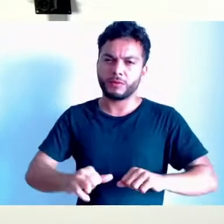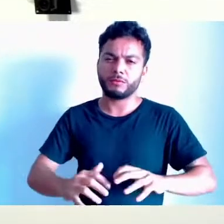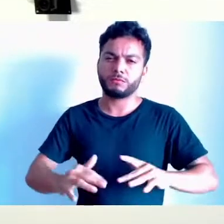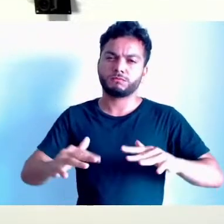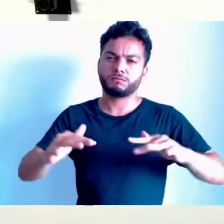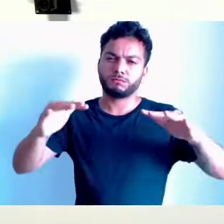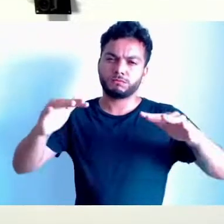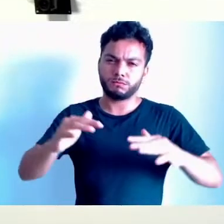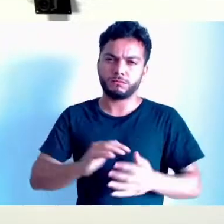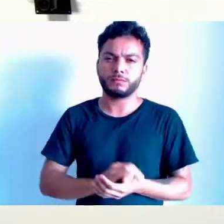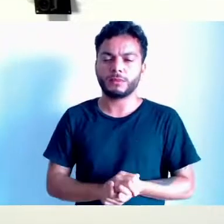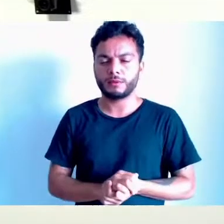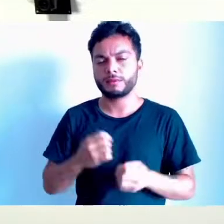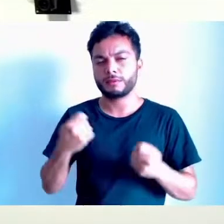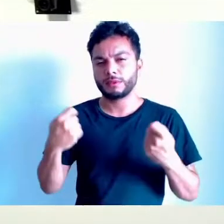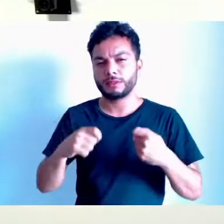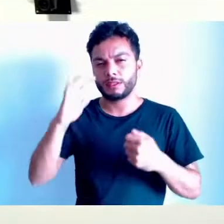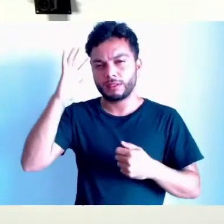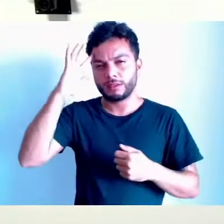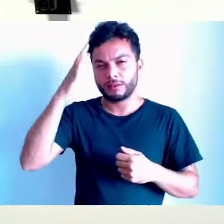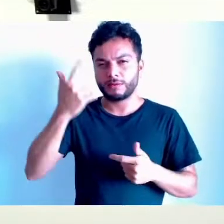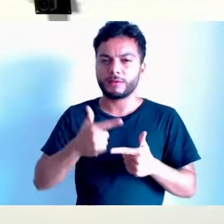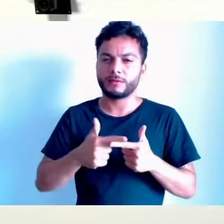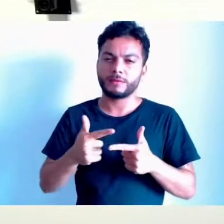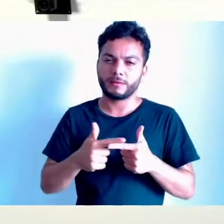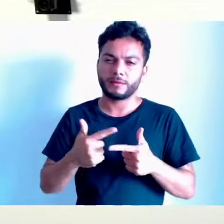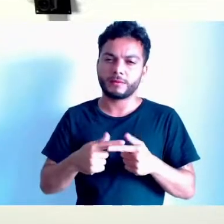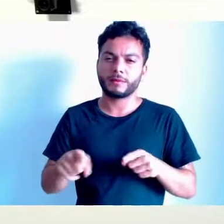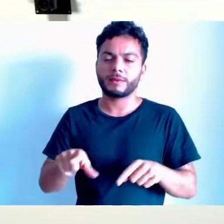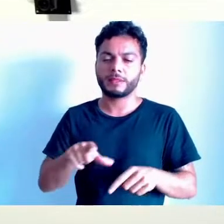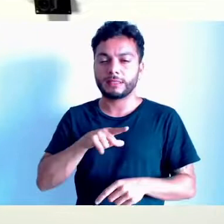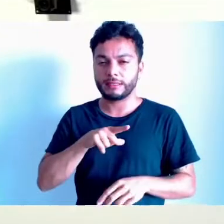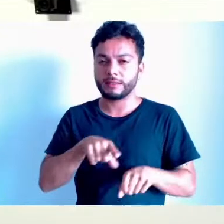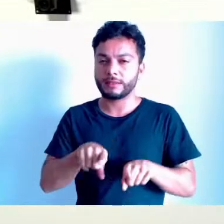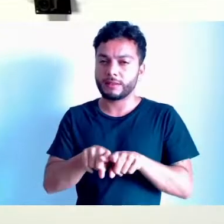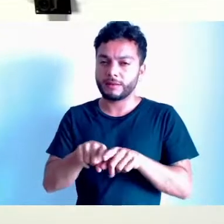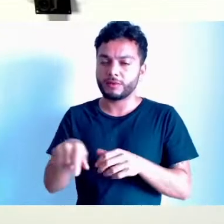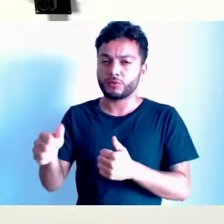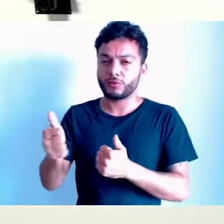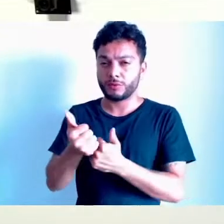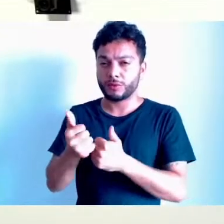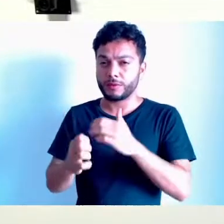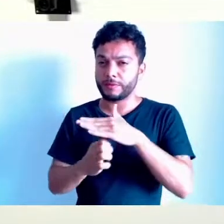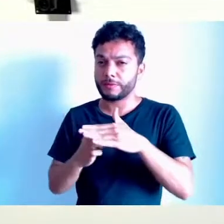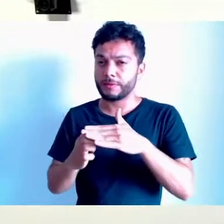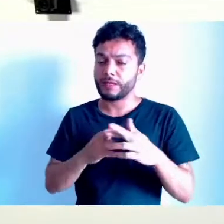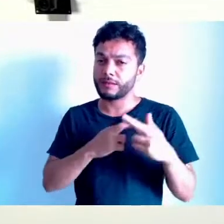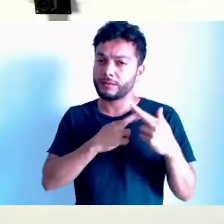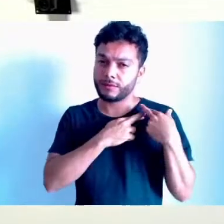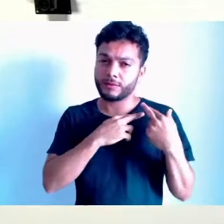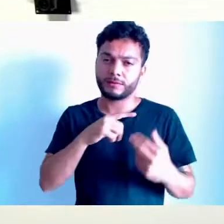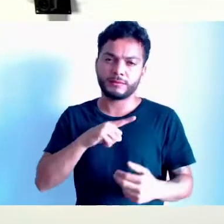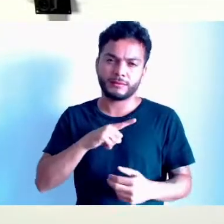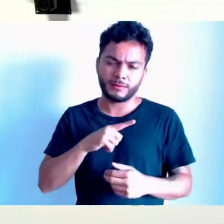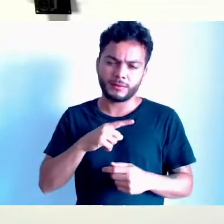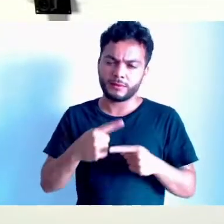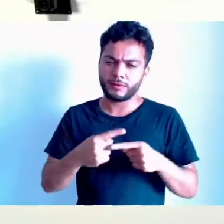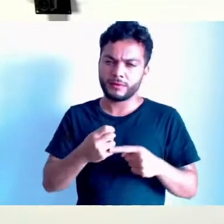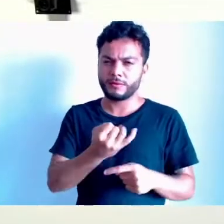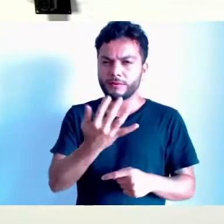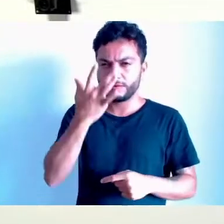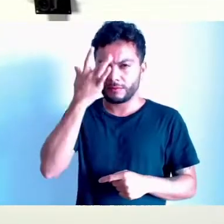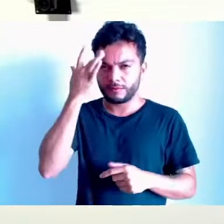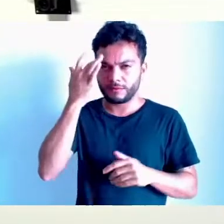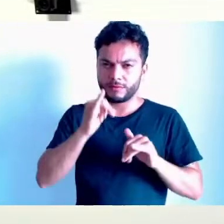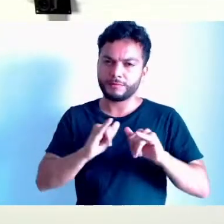vez e que venha uma empresa responsável. porque muita gente avisou, vereadora Salete. Muita gente avisou.